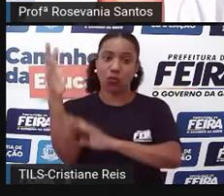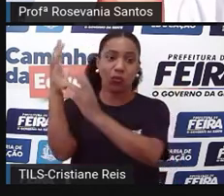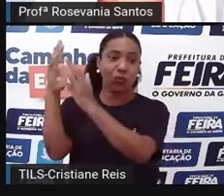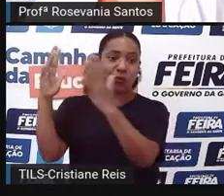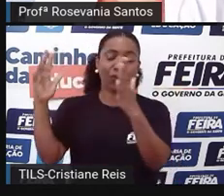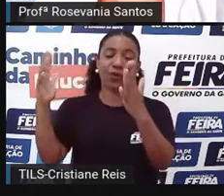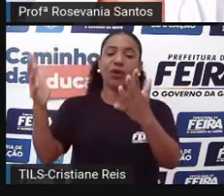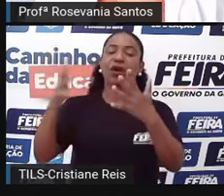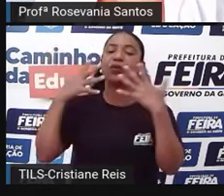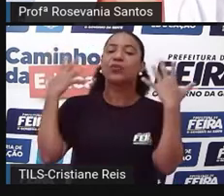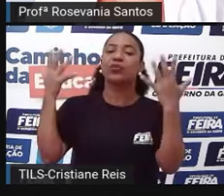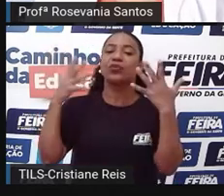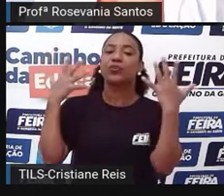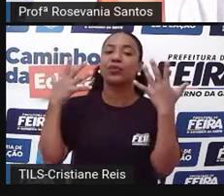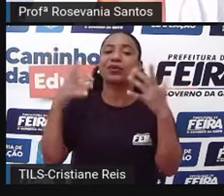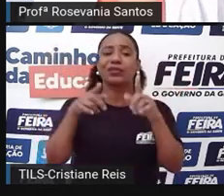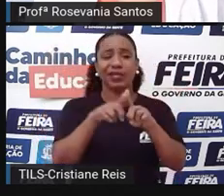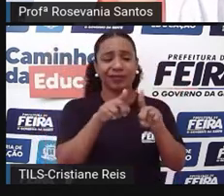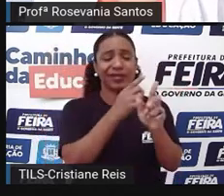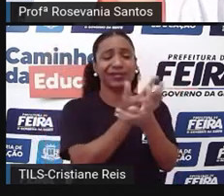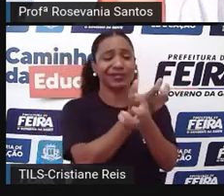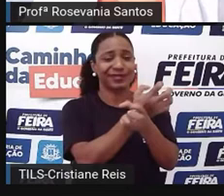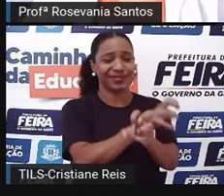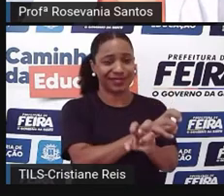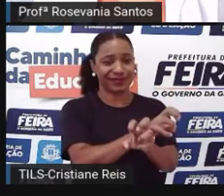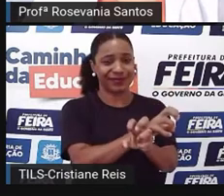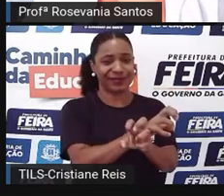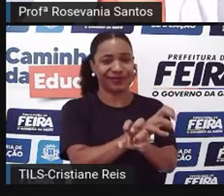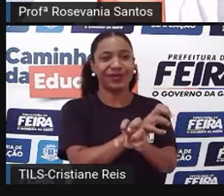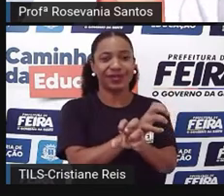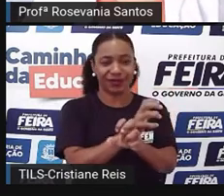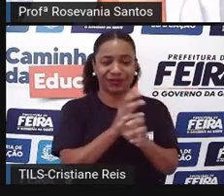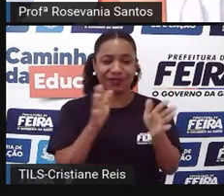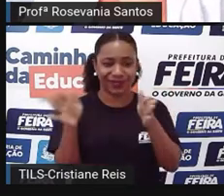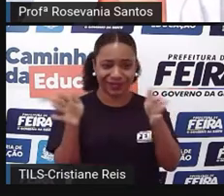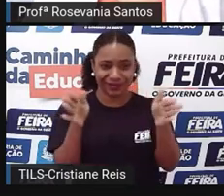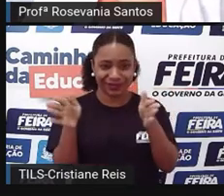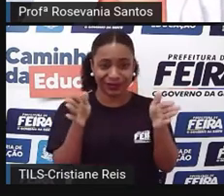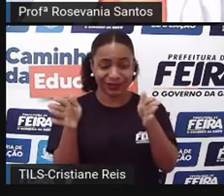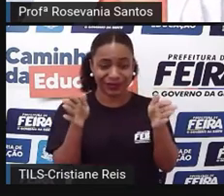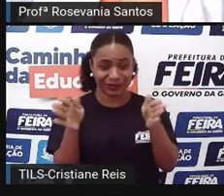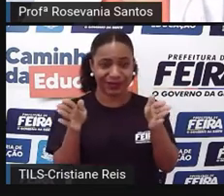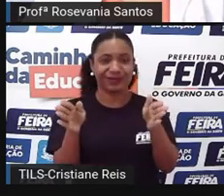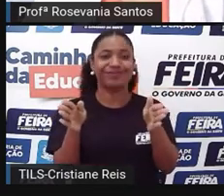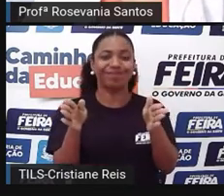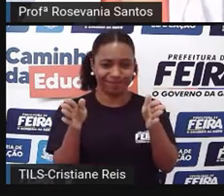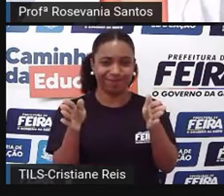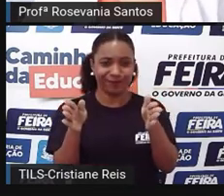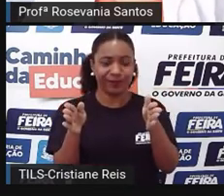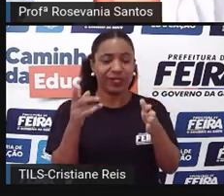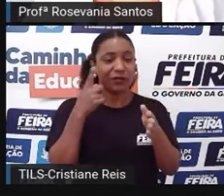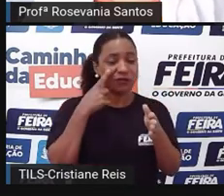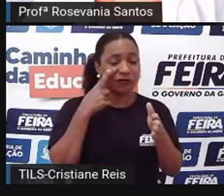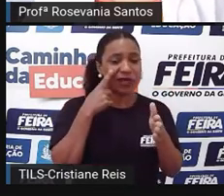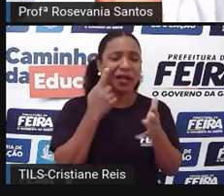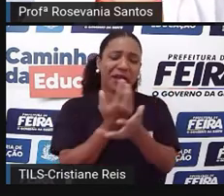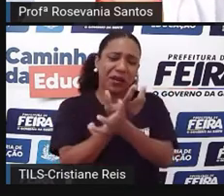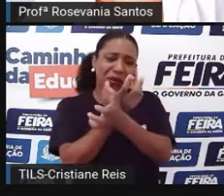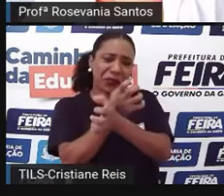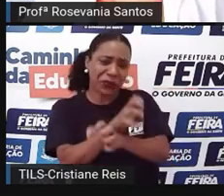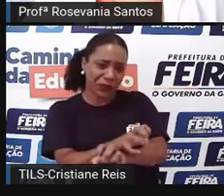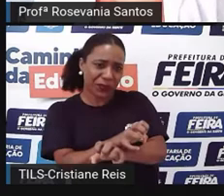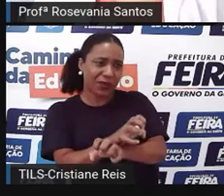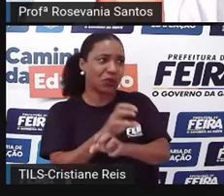transição. E essa faixa de transição aqui, eu não posso dizer nem que é totalmente sertão e nem que é